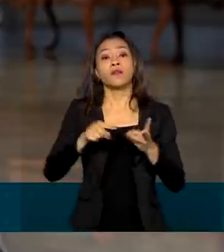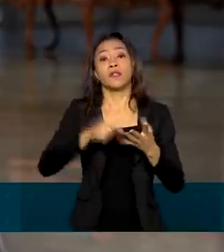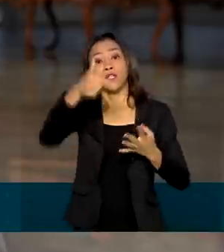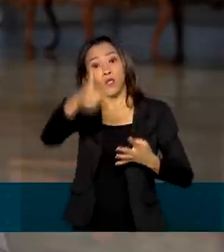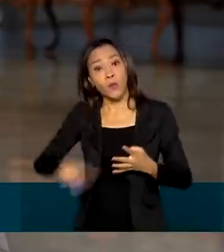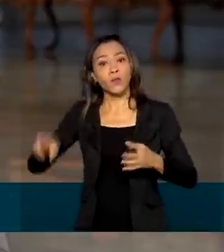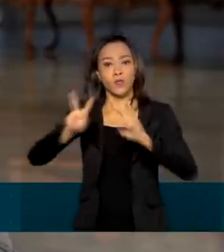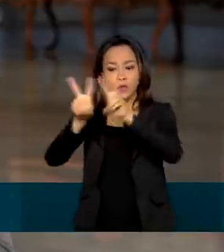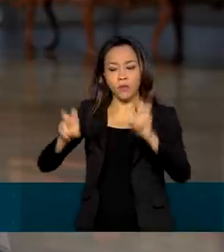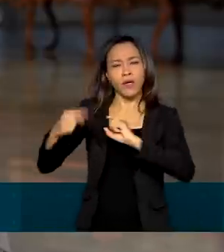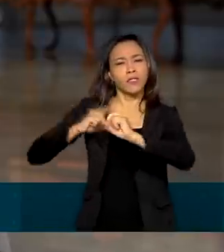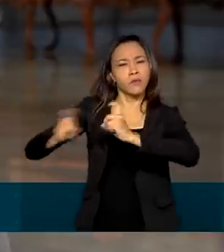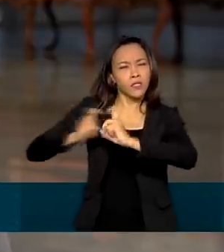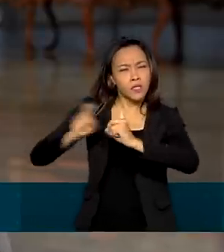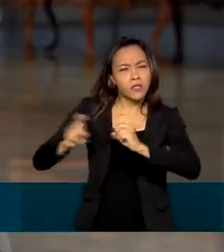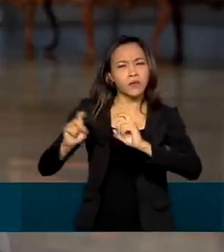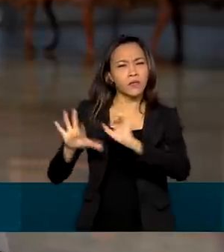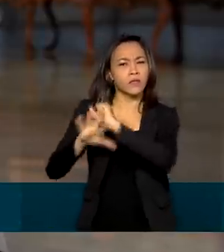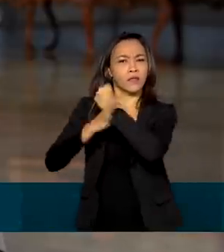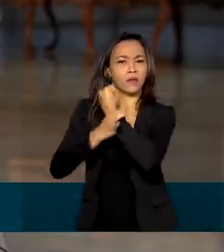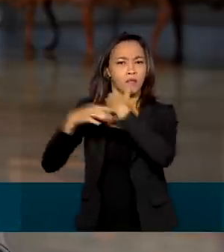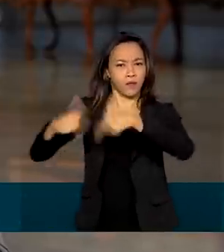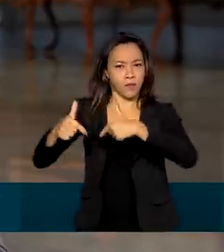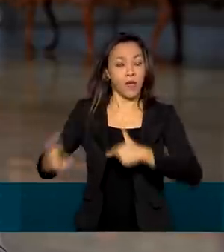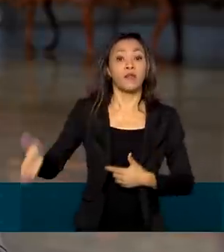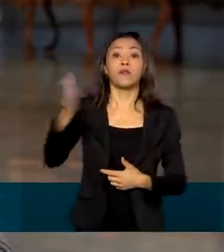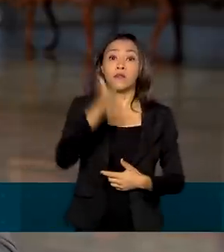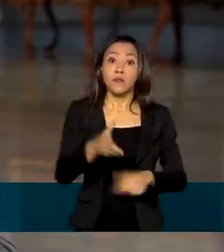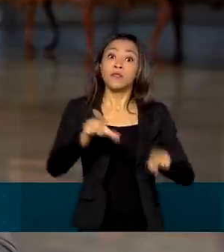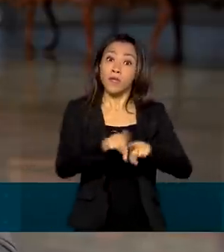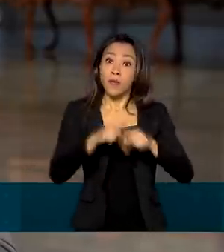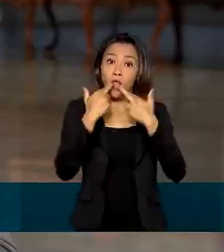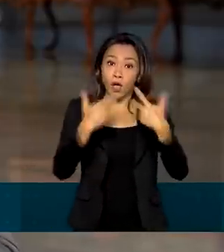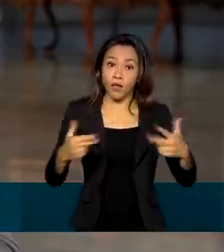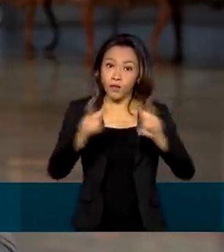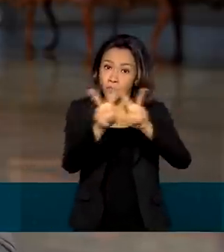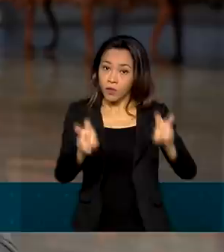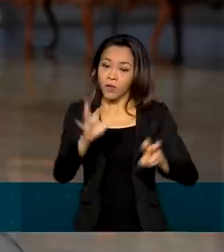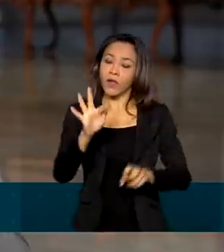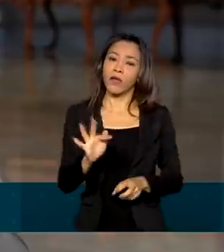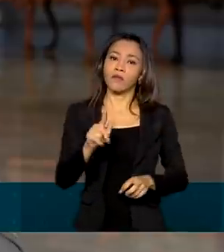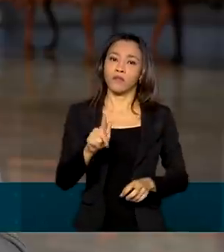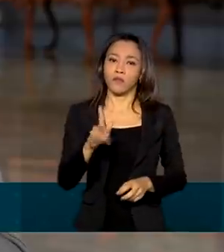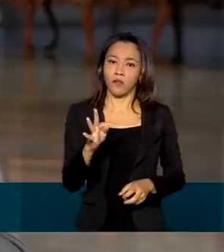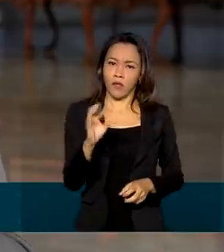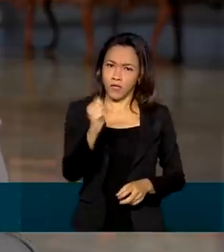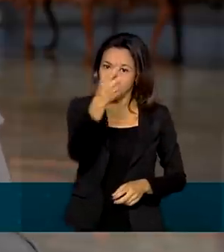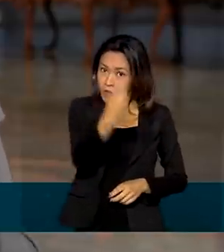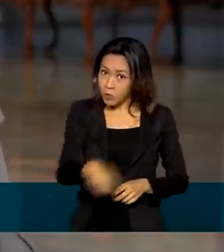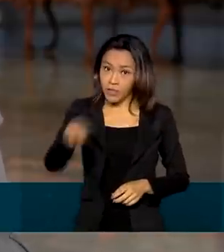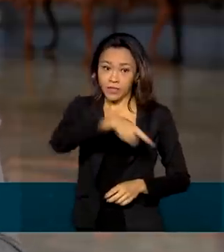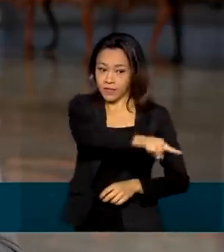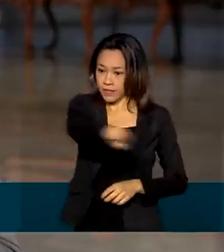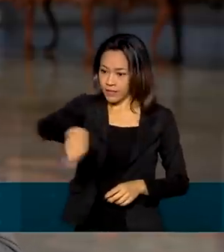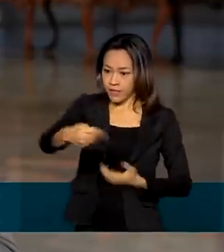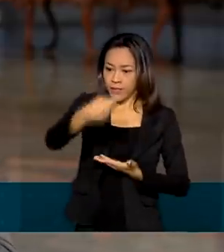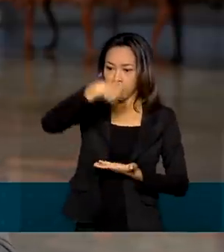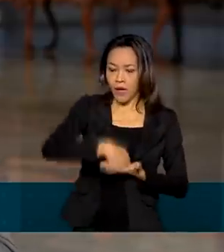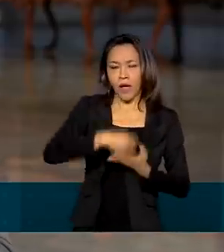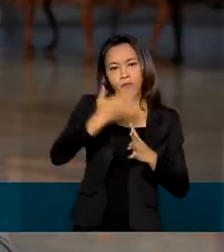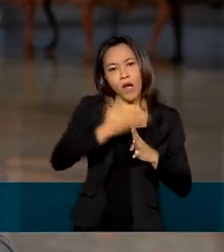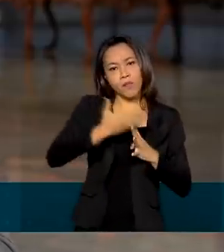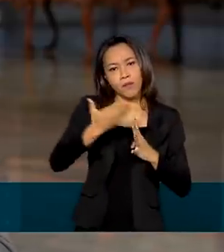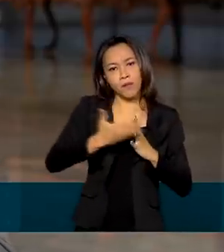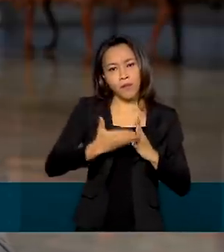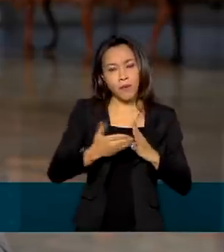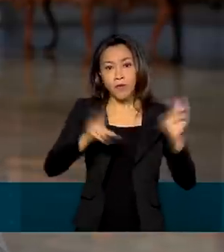e saúde do trabalho. Também há novidades em relação ao FGTS. Os empregadores não precisam pagar as parcelas do FGTS